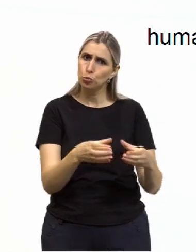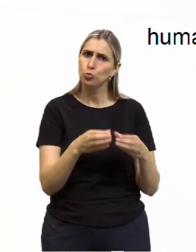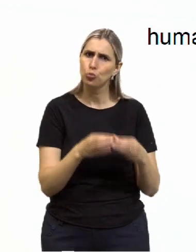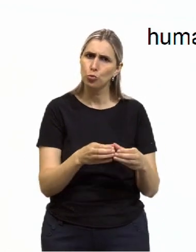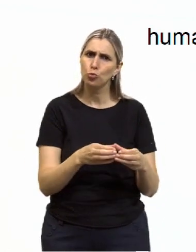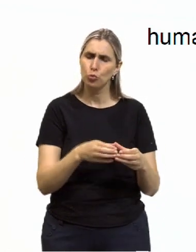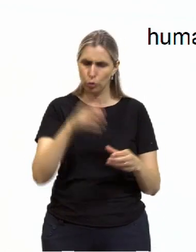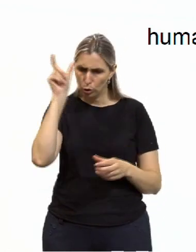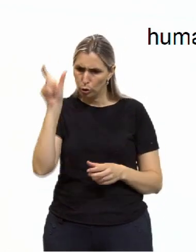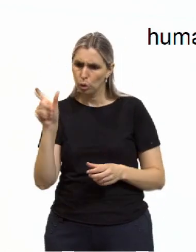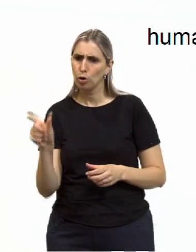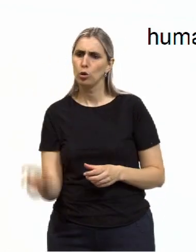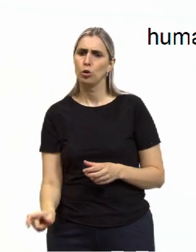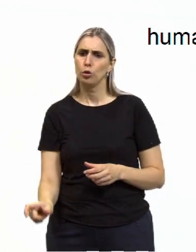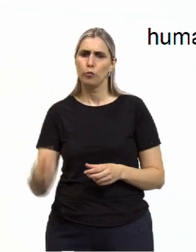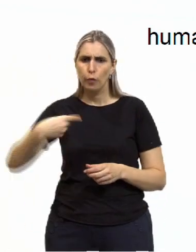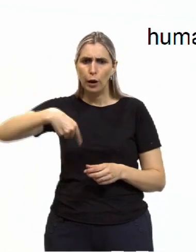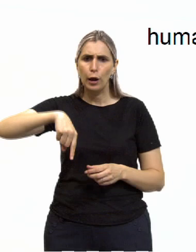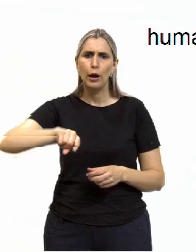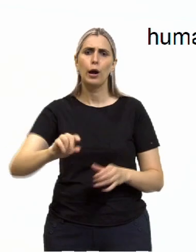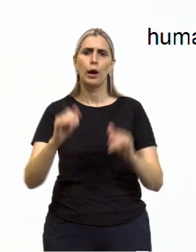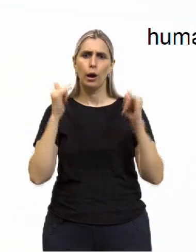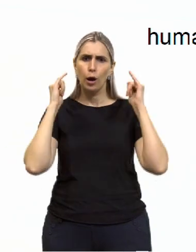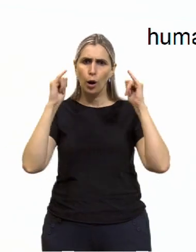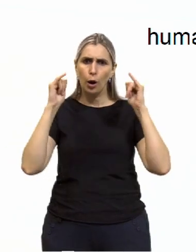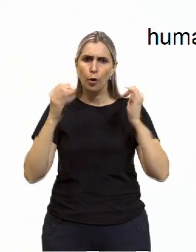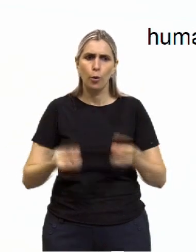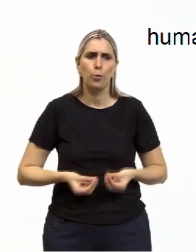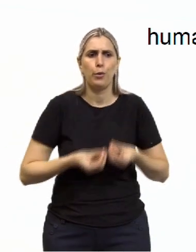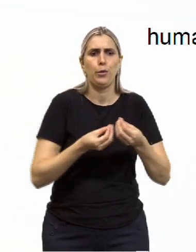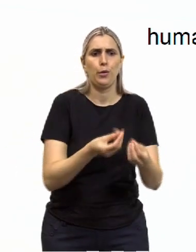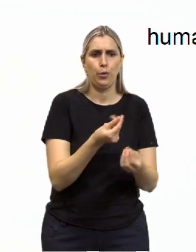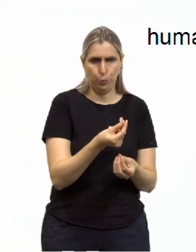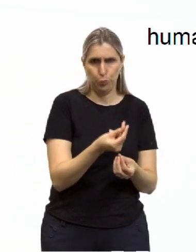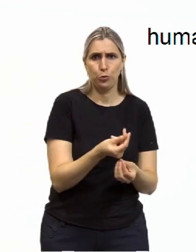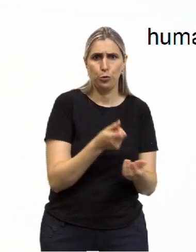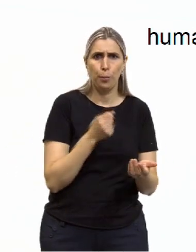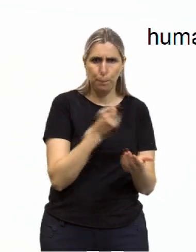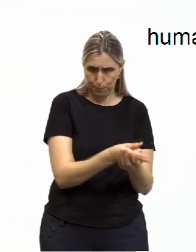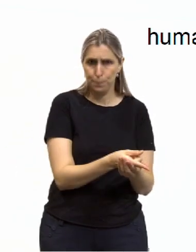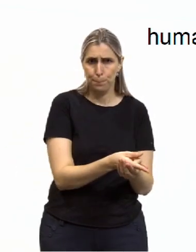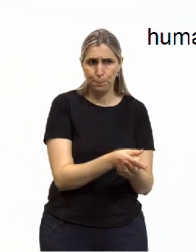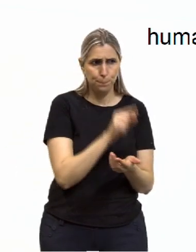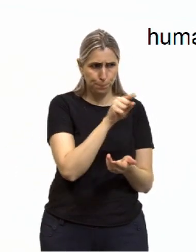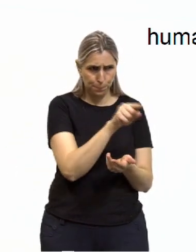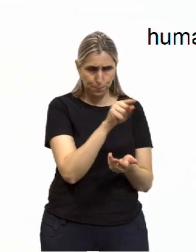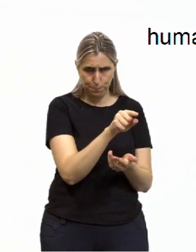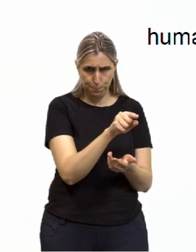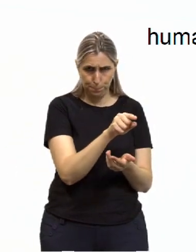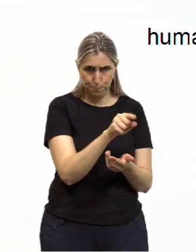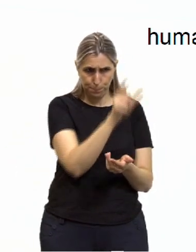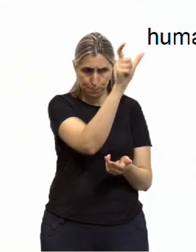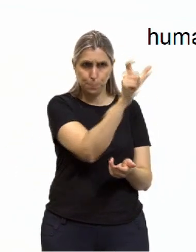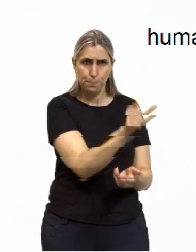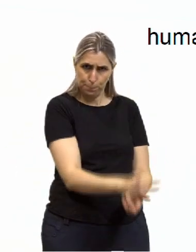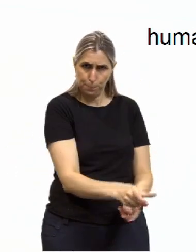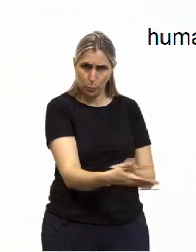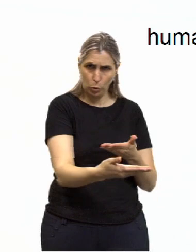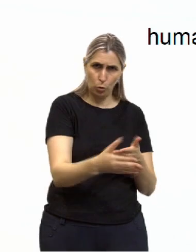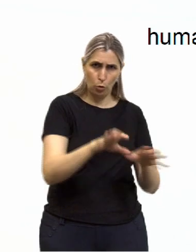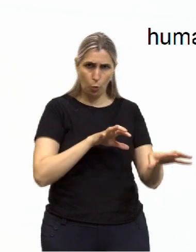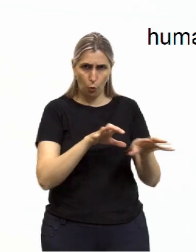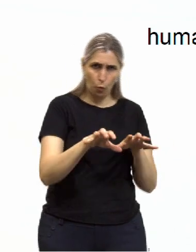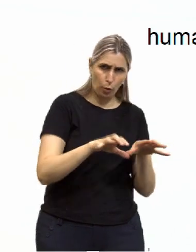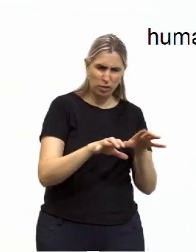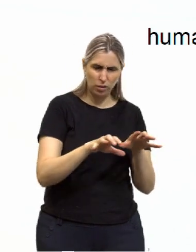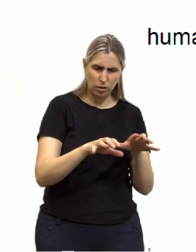sujeito que quando pega o ônibus vai dar o dinheiro para o cobrador e o cobrador, diante daquele movimento todo,